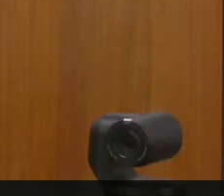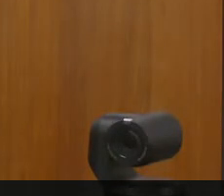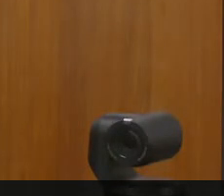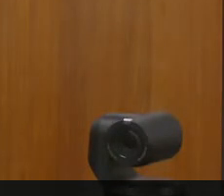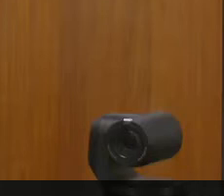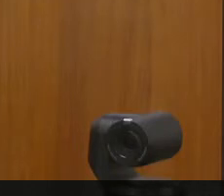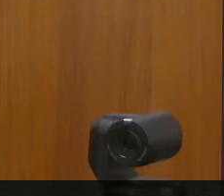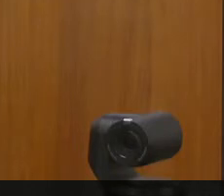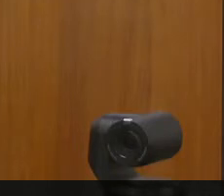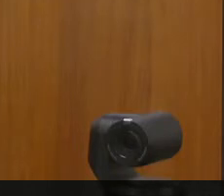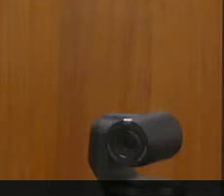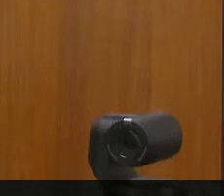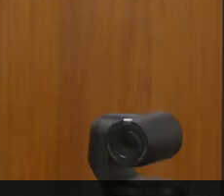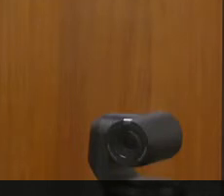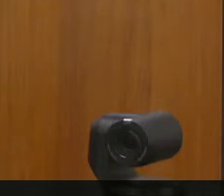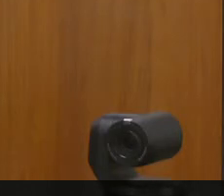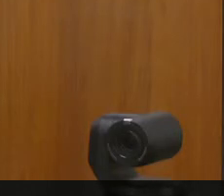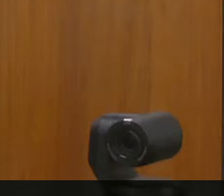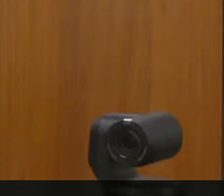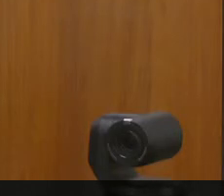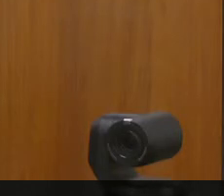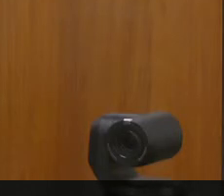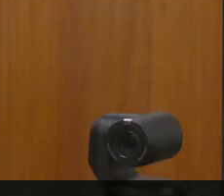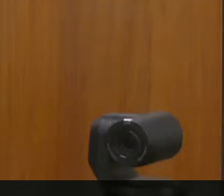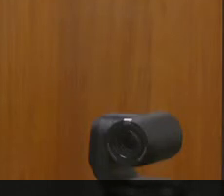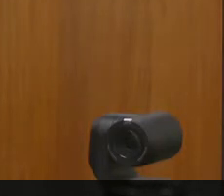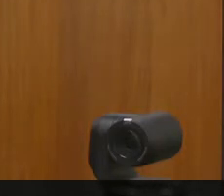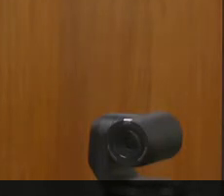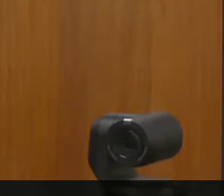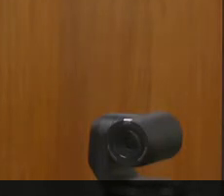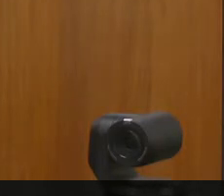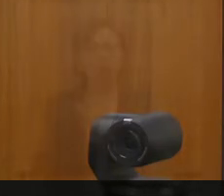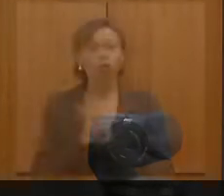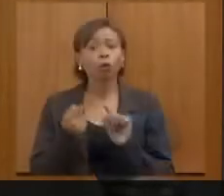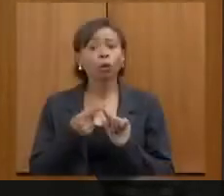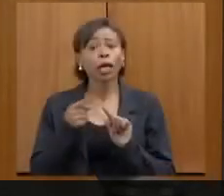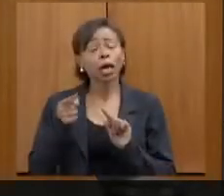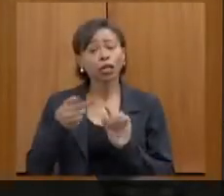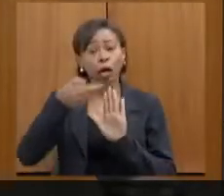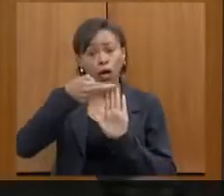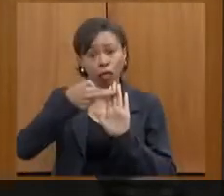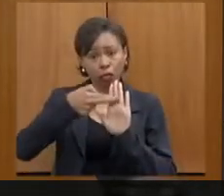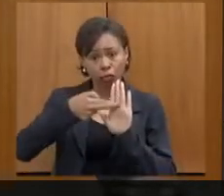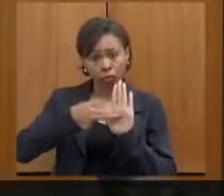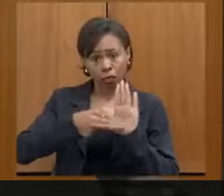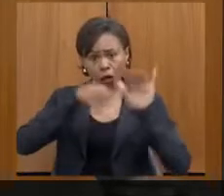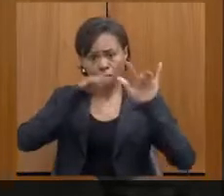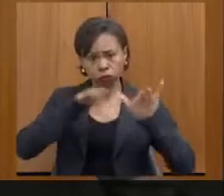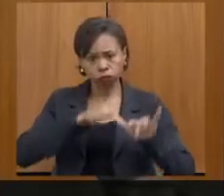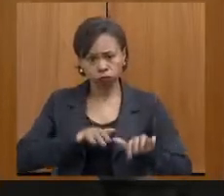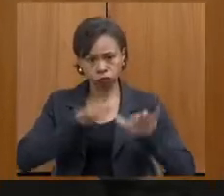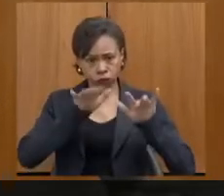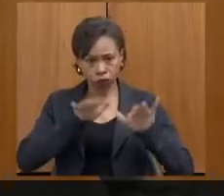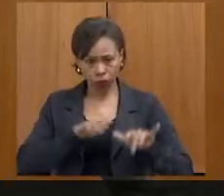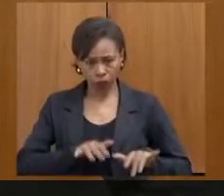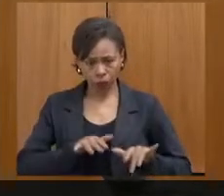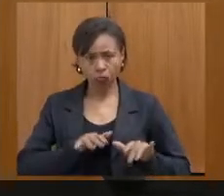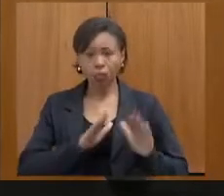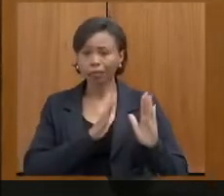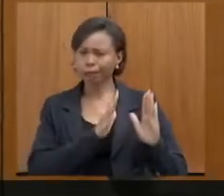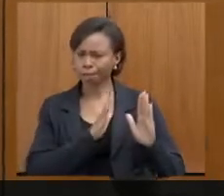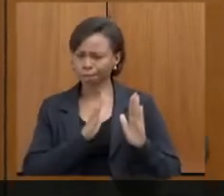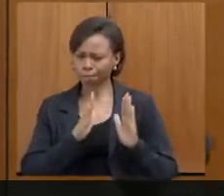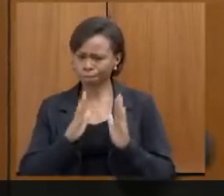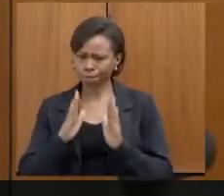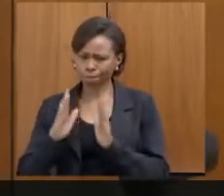Pegou ele? Gente, ela está perguntando, é porque ela está fazendo o relatório, todas as falas aqui são